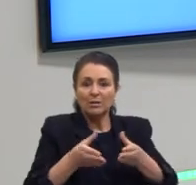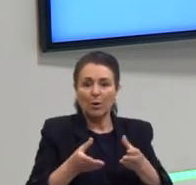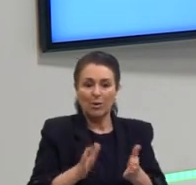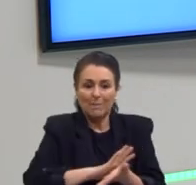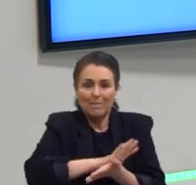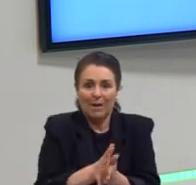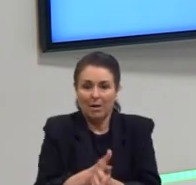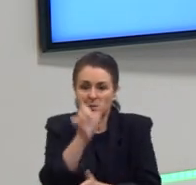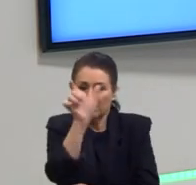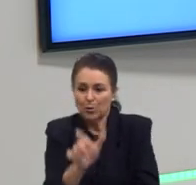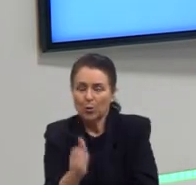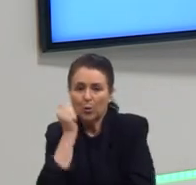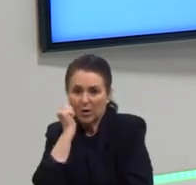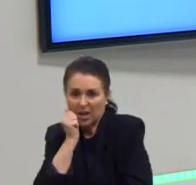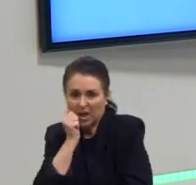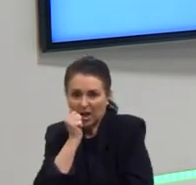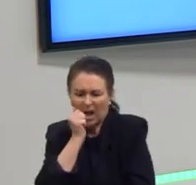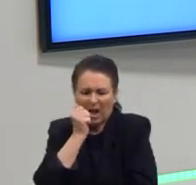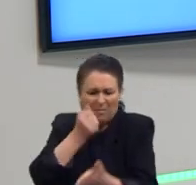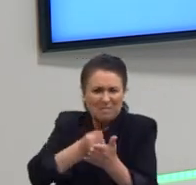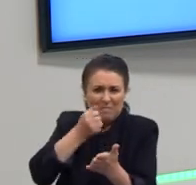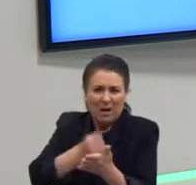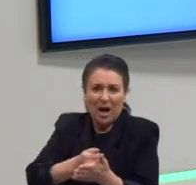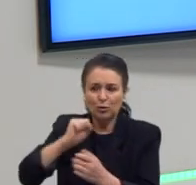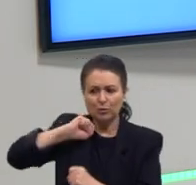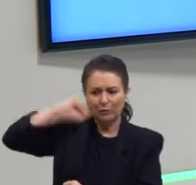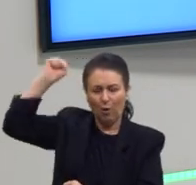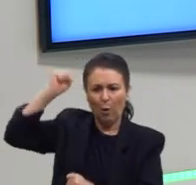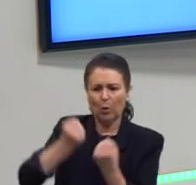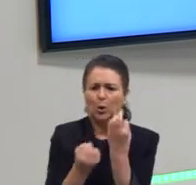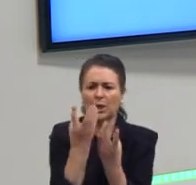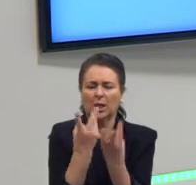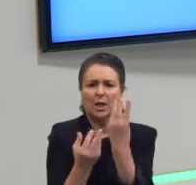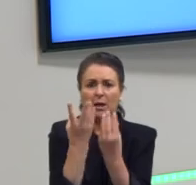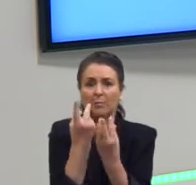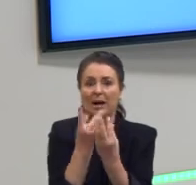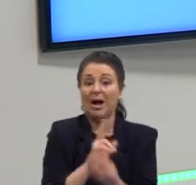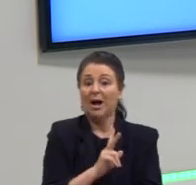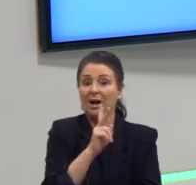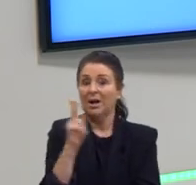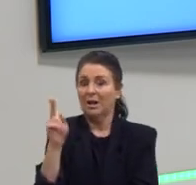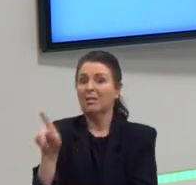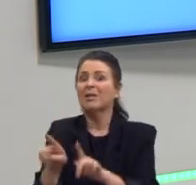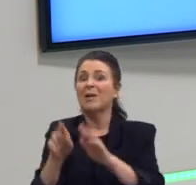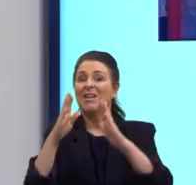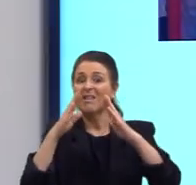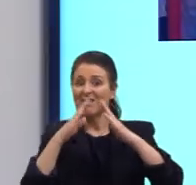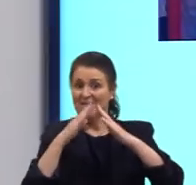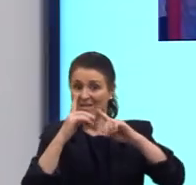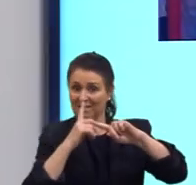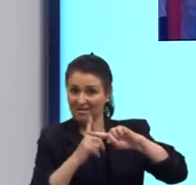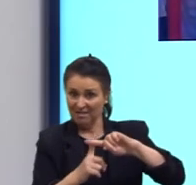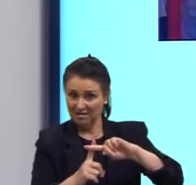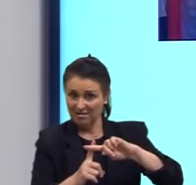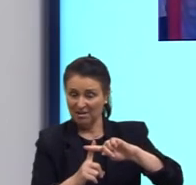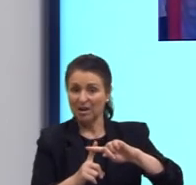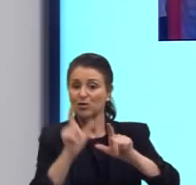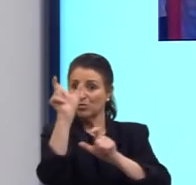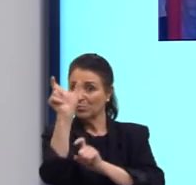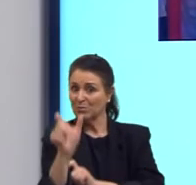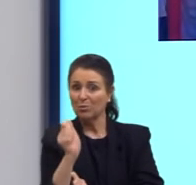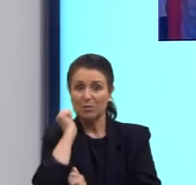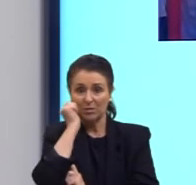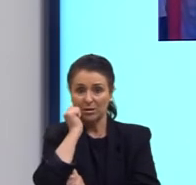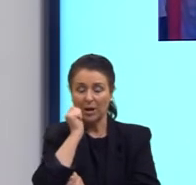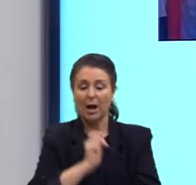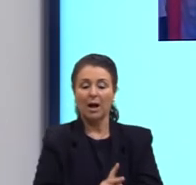espancamento, para enforcar pessoas negras, queimar elas, queimar igrejas de pessoas negras, por exemplo, membros da